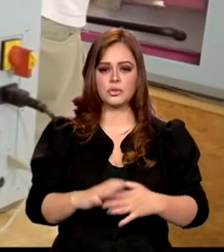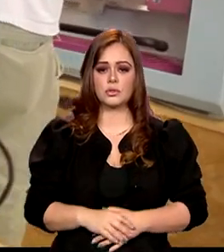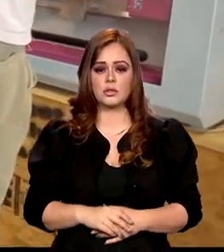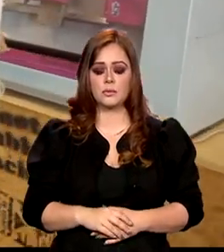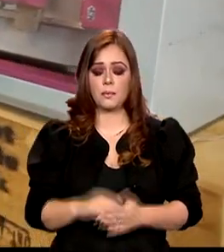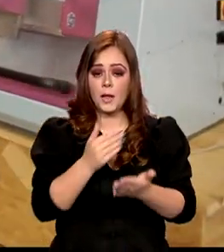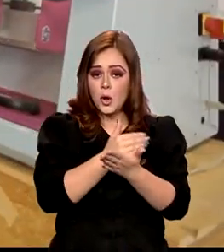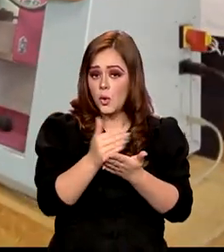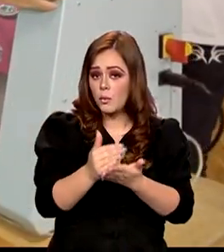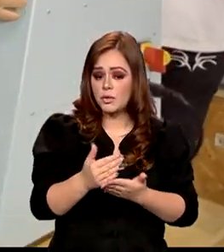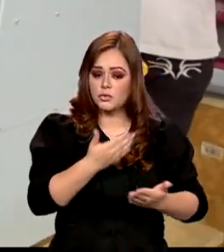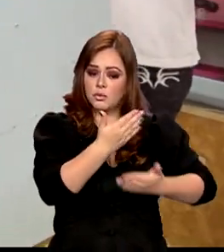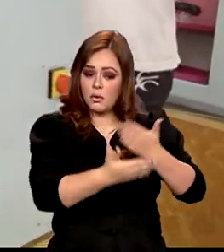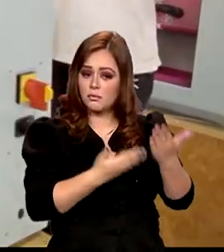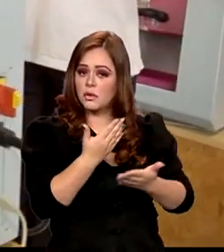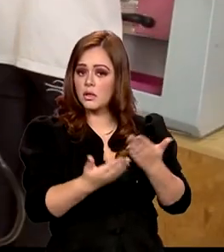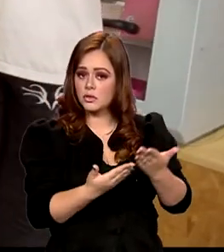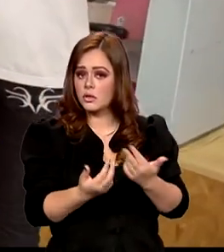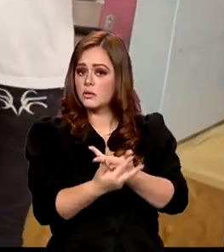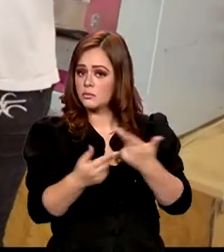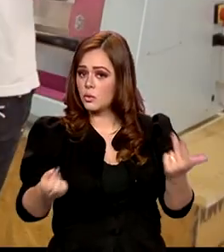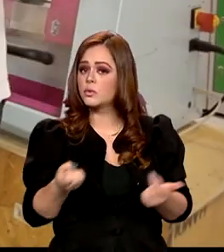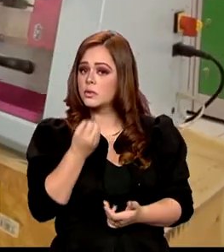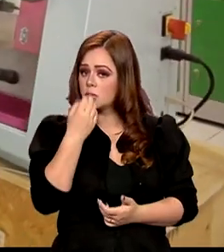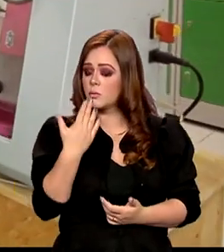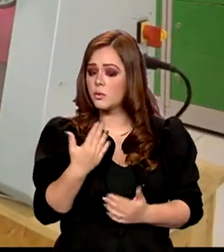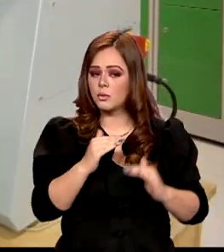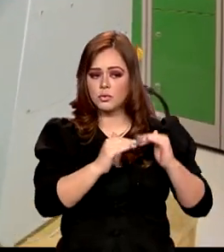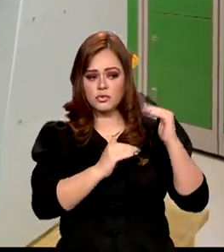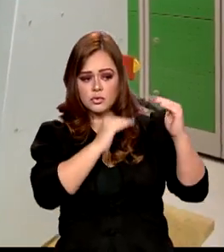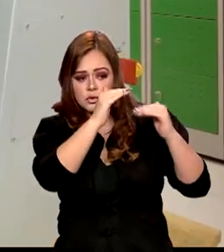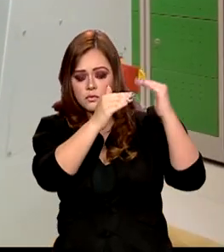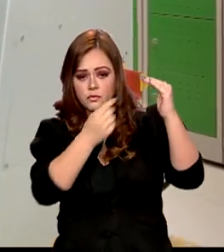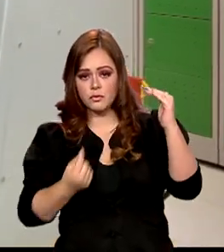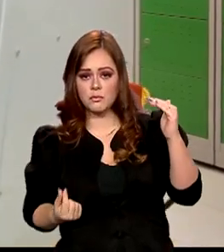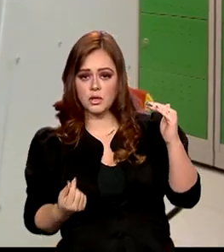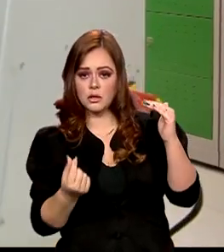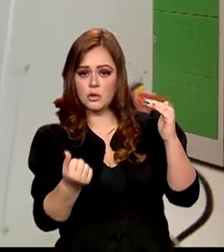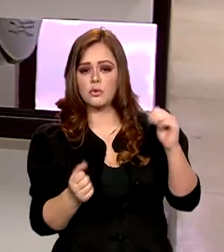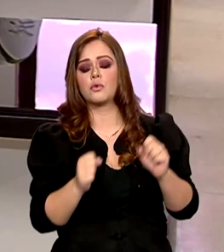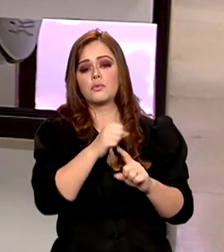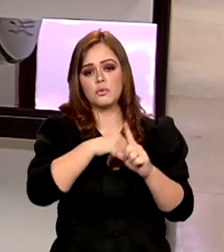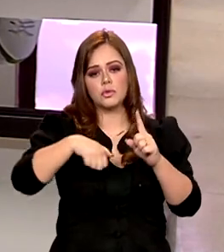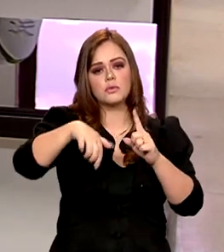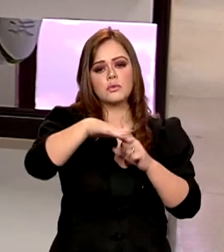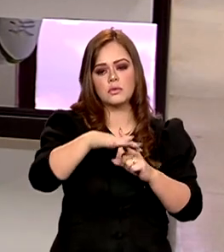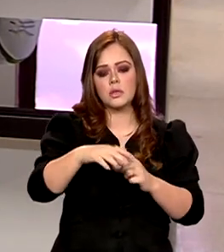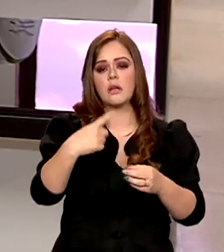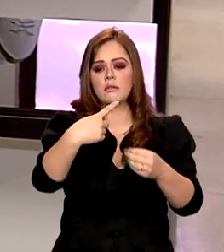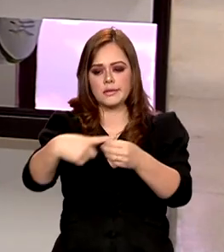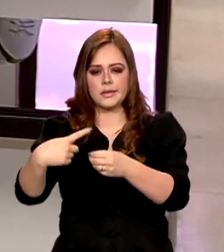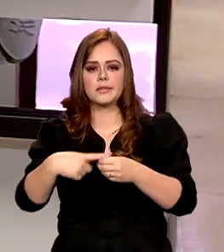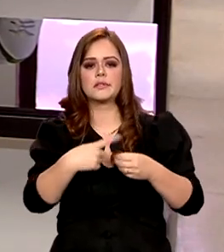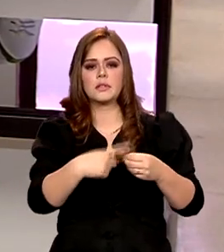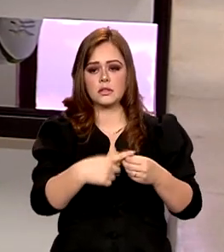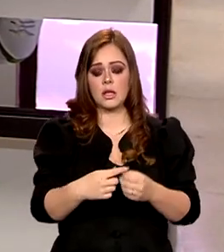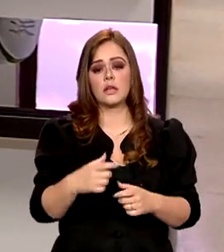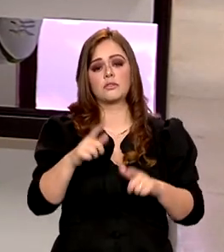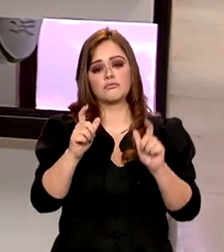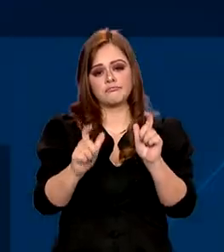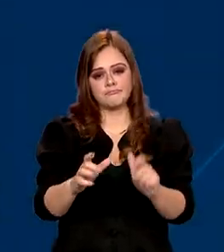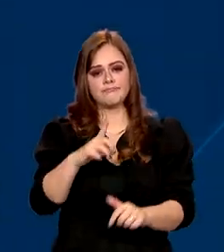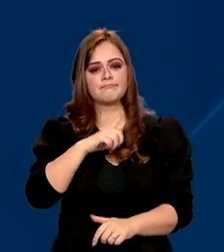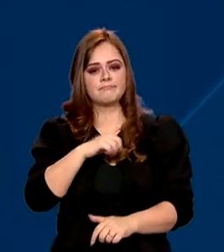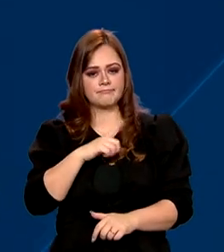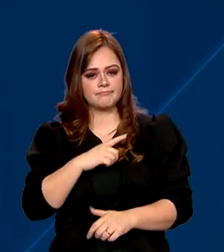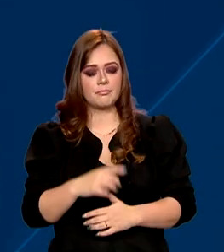iniciativa que gera frutos, principalmente o desenvolvimento econômico e social das cidades onde estão instalados.